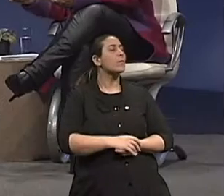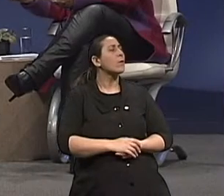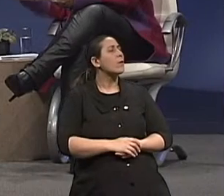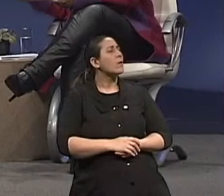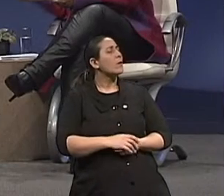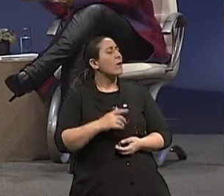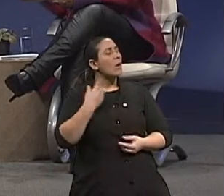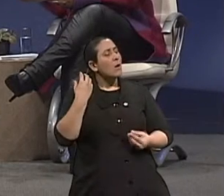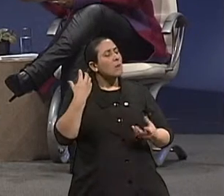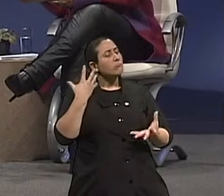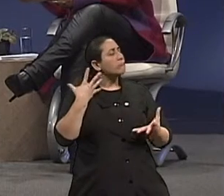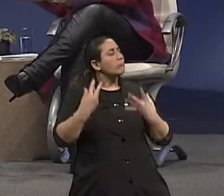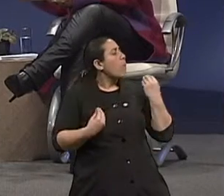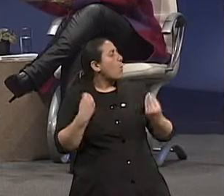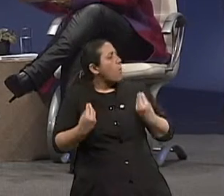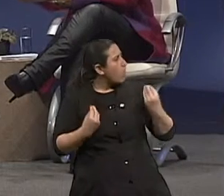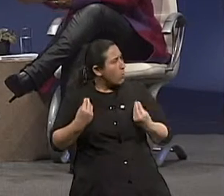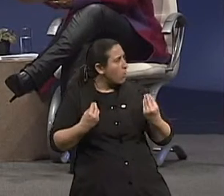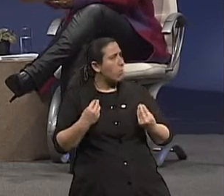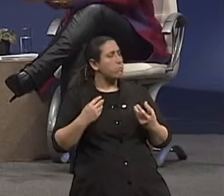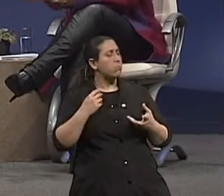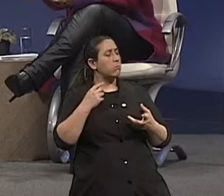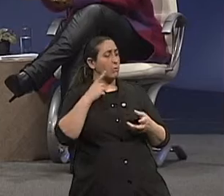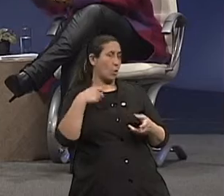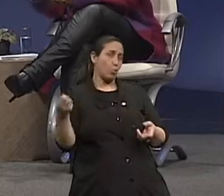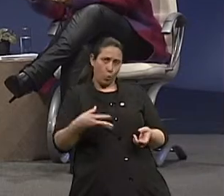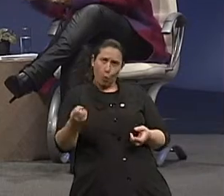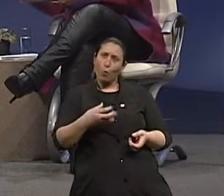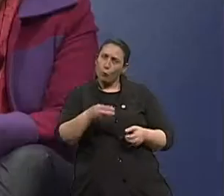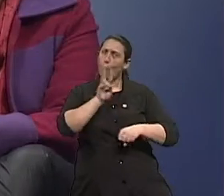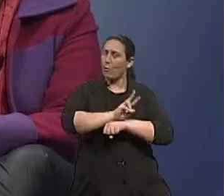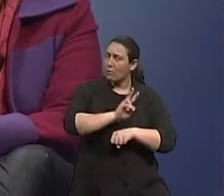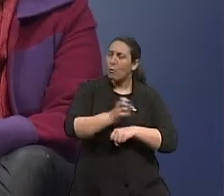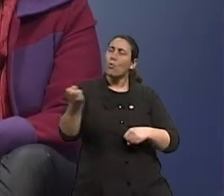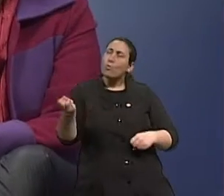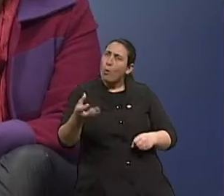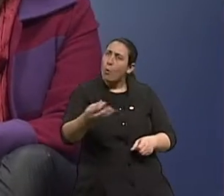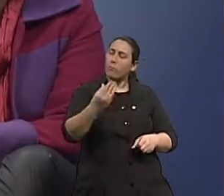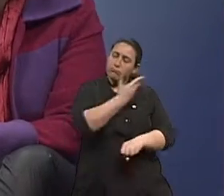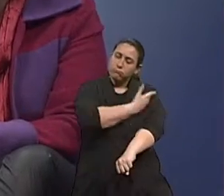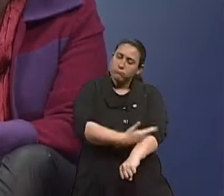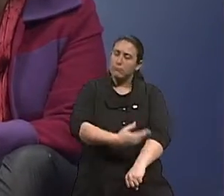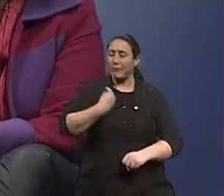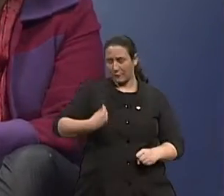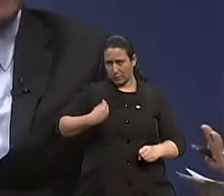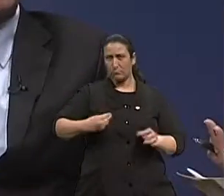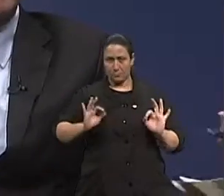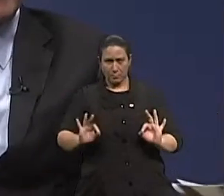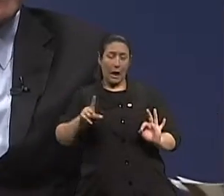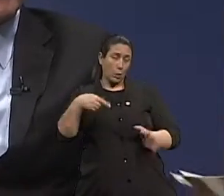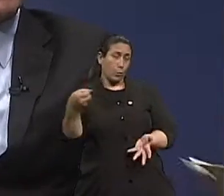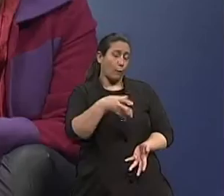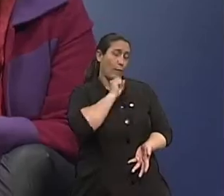questão de esse cuidado, esses novos hábitos de vida, deste novo velho, eu posso dizer, né? O novo